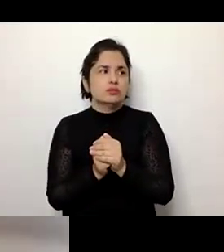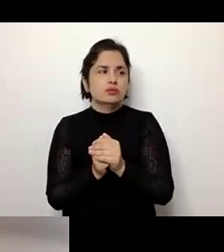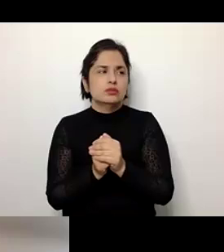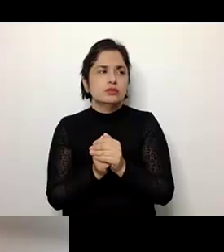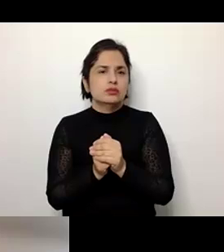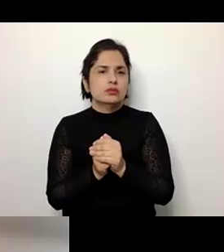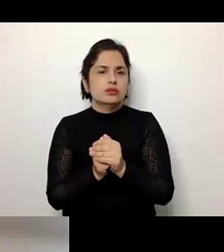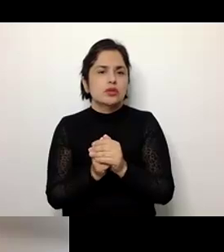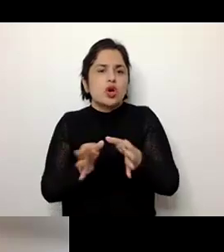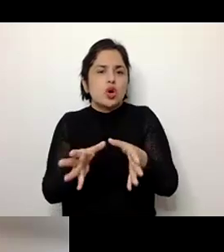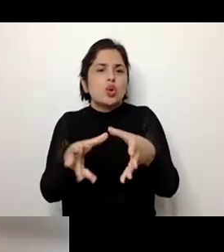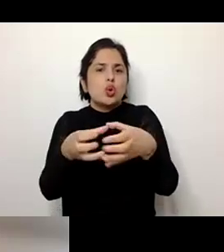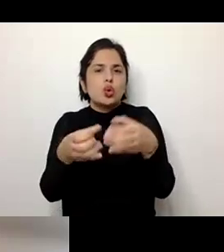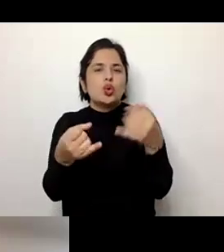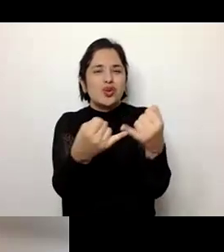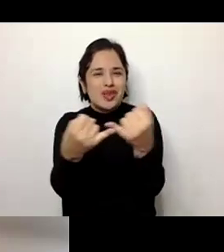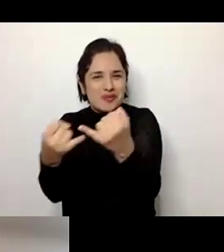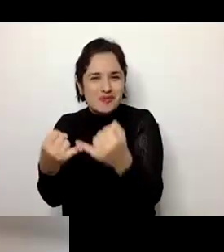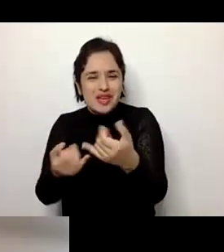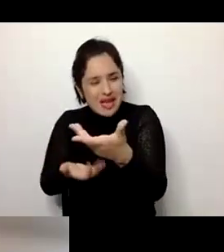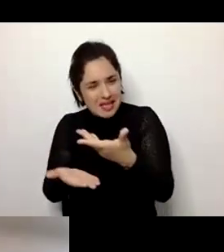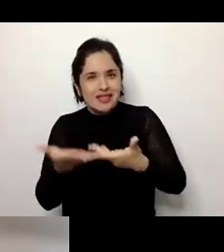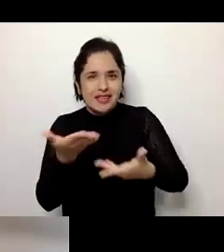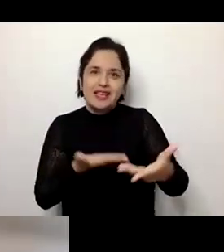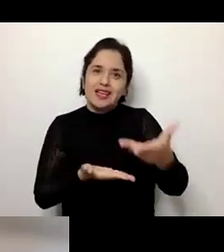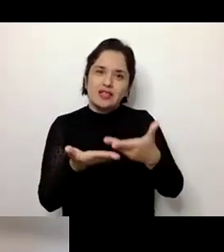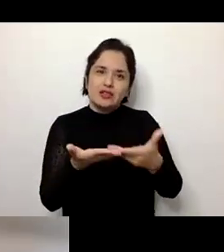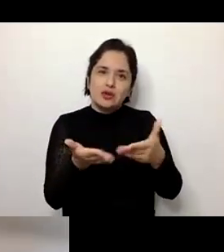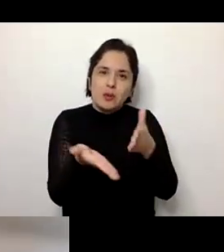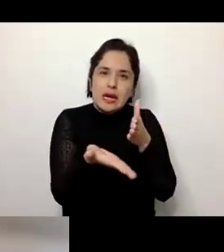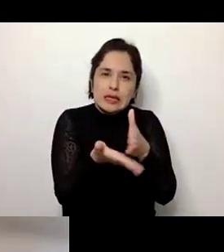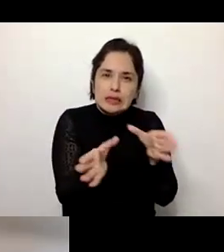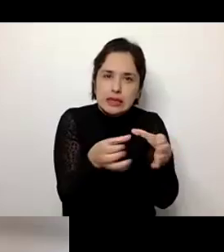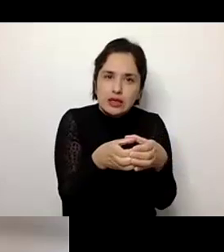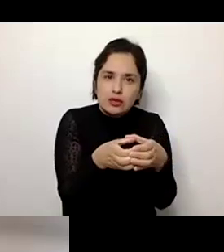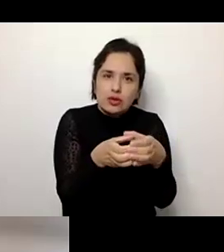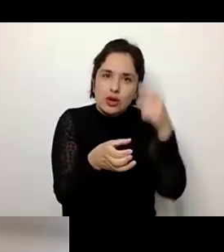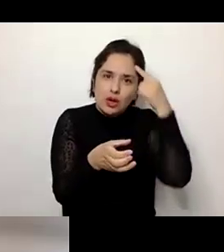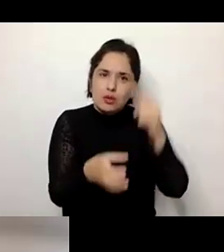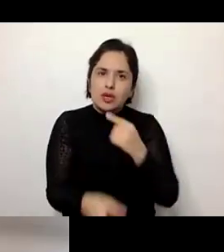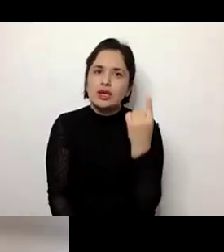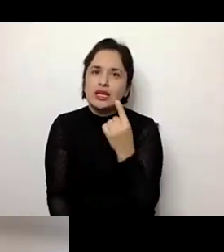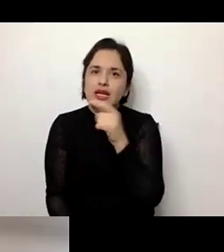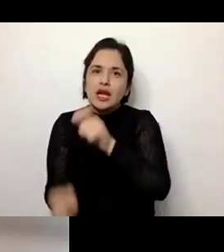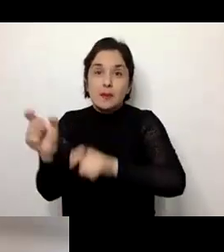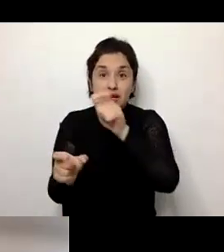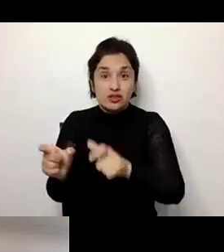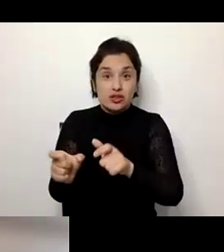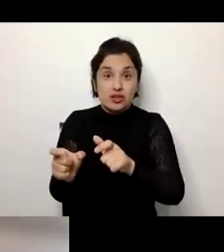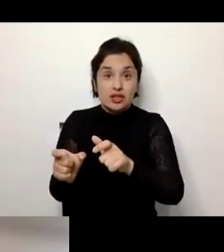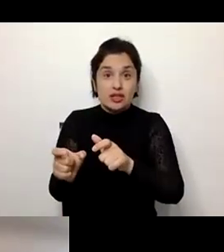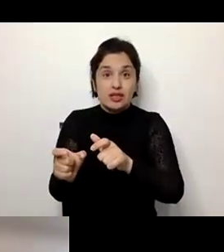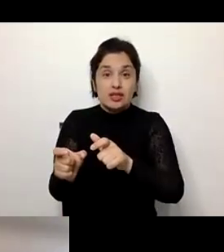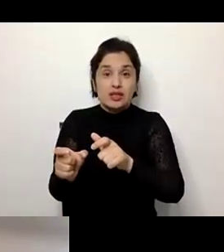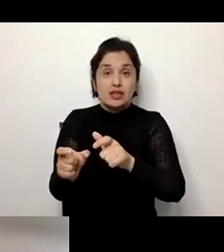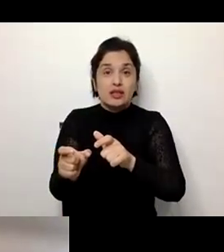grupo de amizade, de interação mais restrito, então geralmente a pessoa com deficiência ela